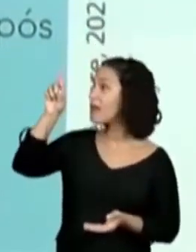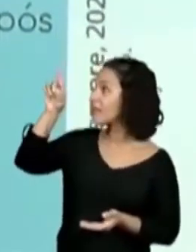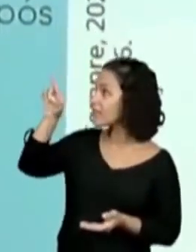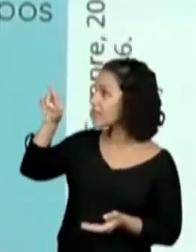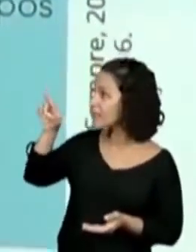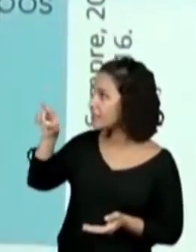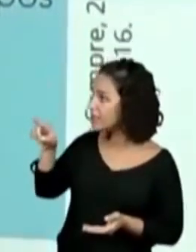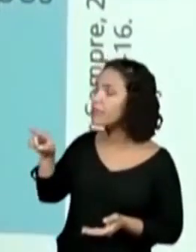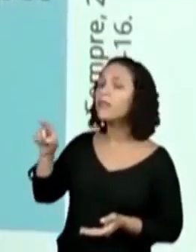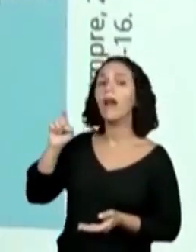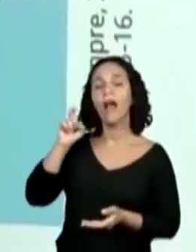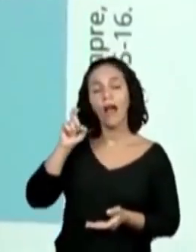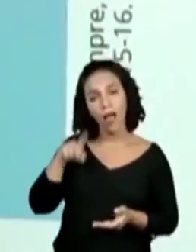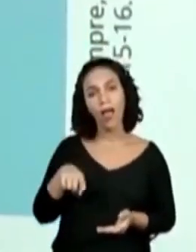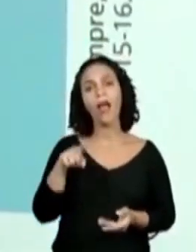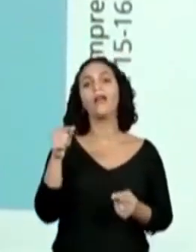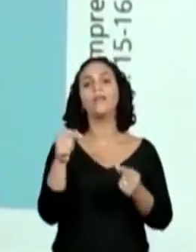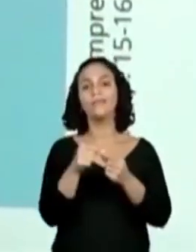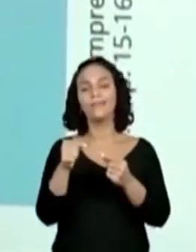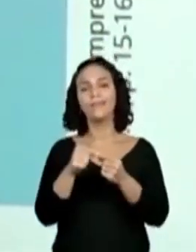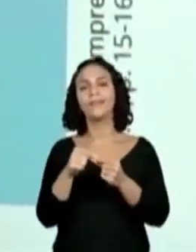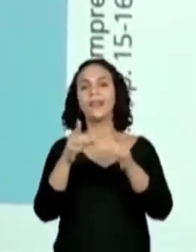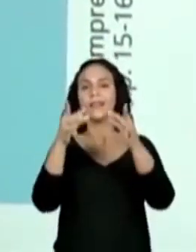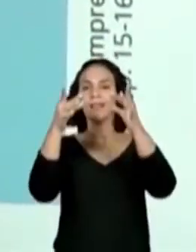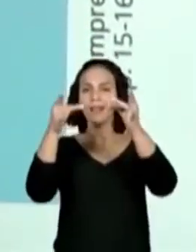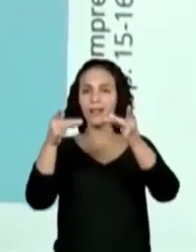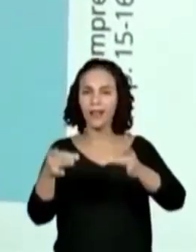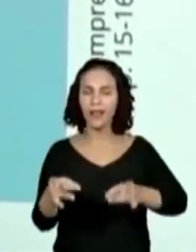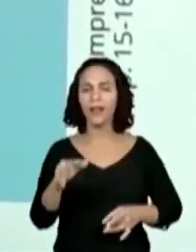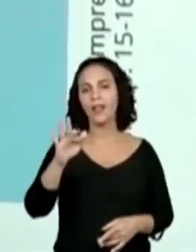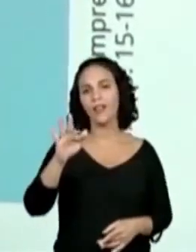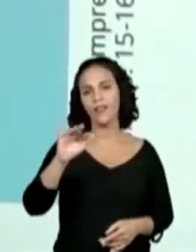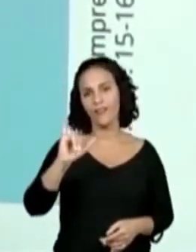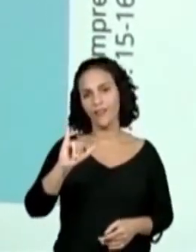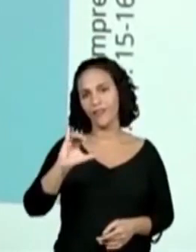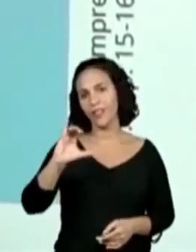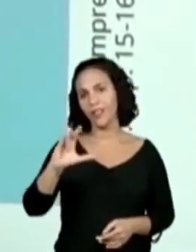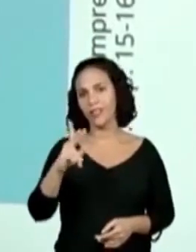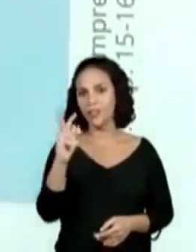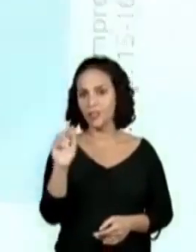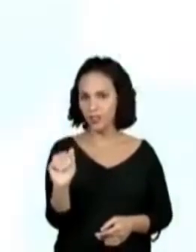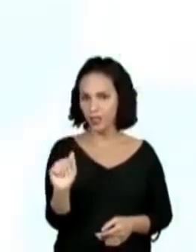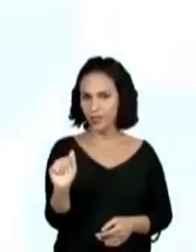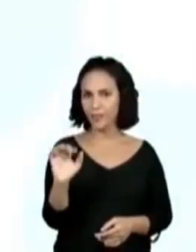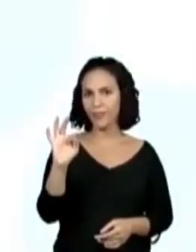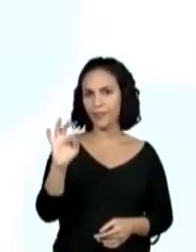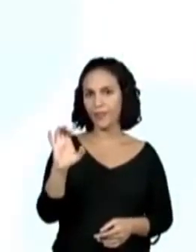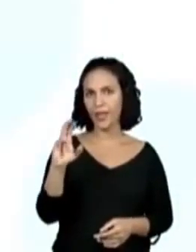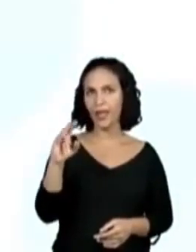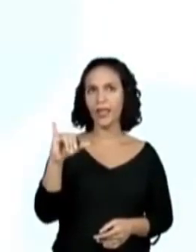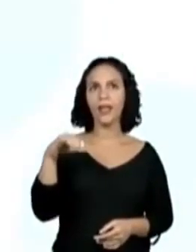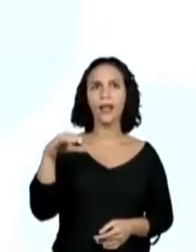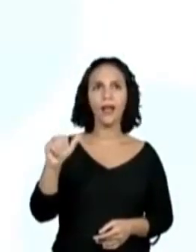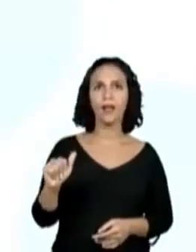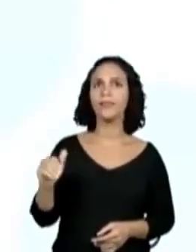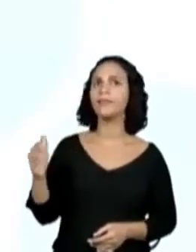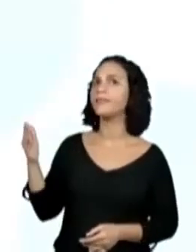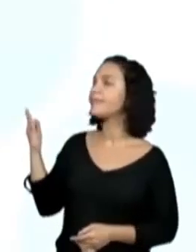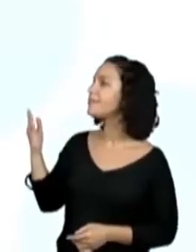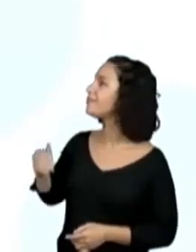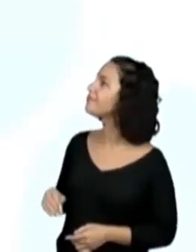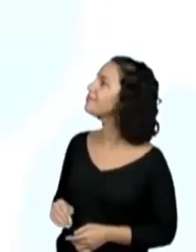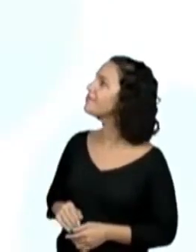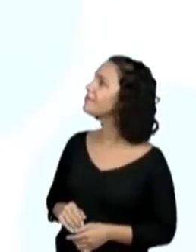uma ficha técnica. Que eu vou trocar até de cor para destacar. Isso aqui, ó. É uma ficha